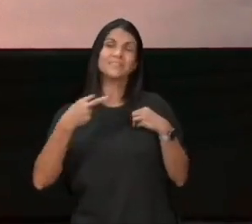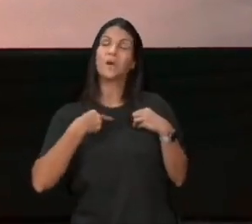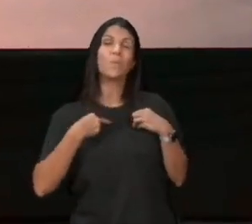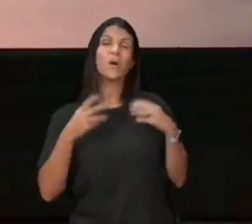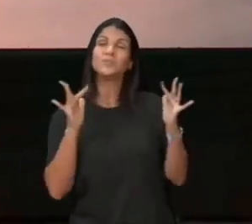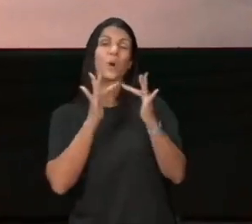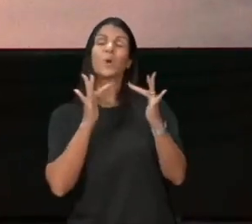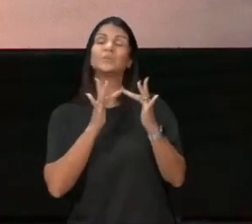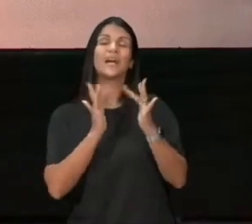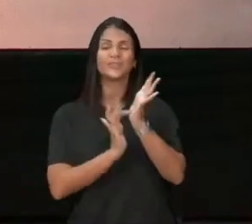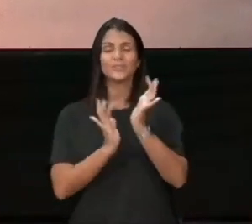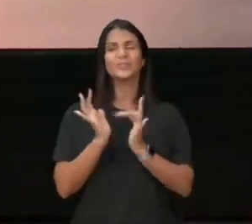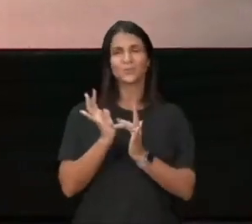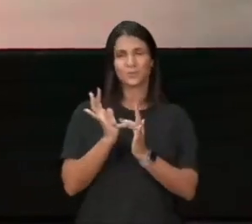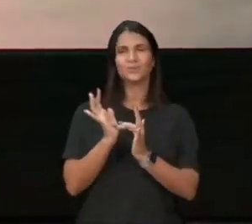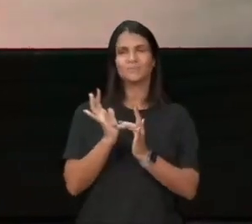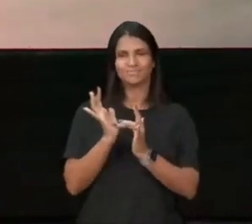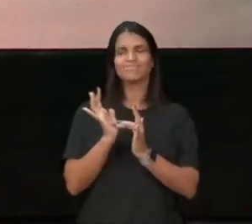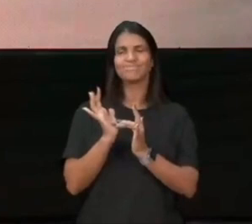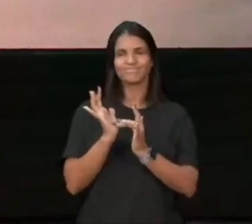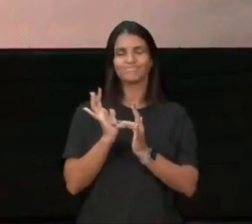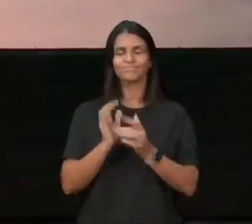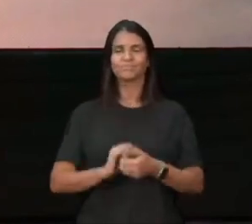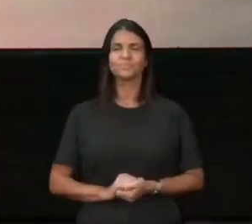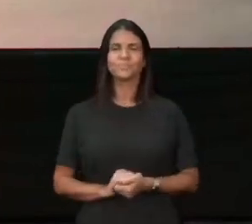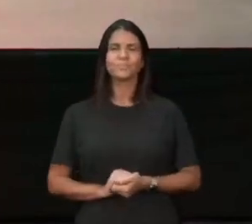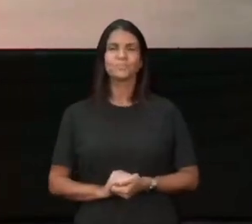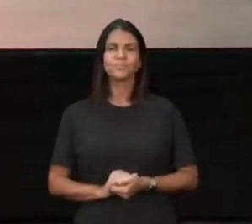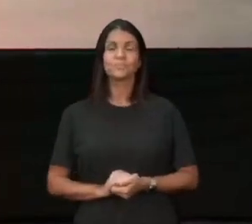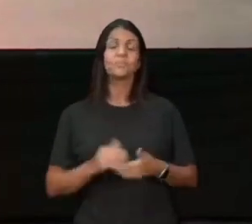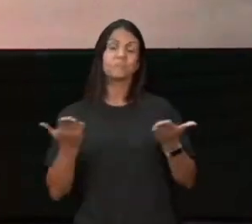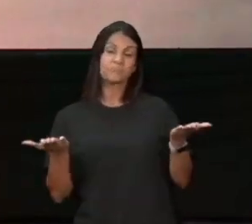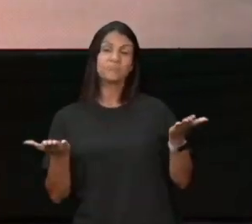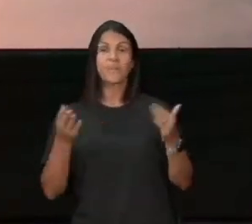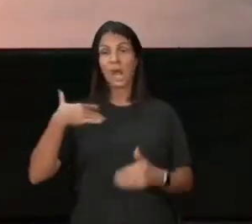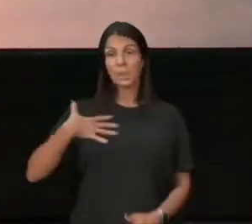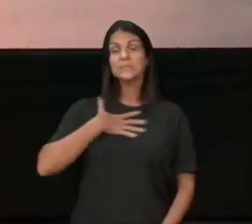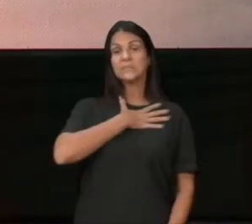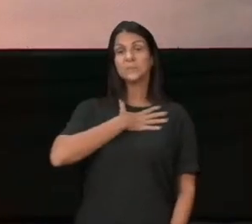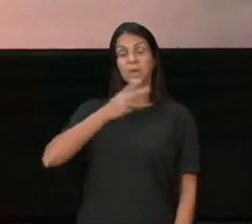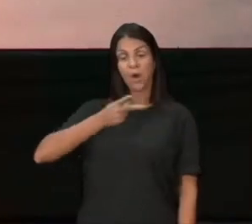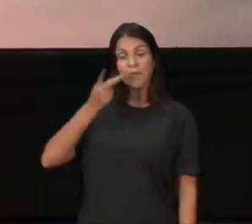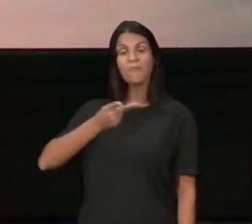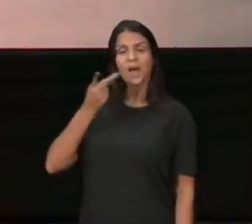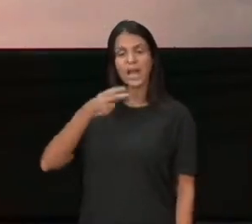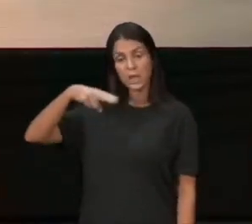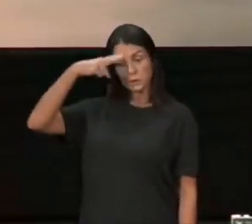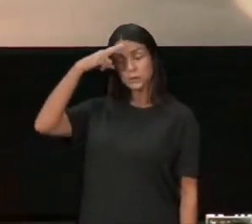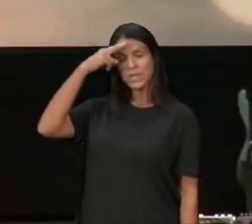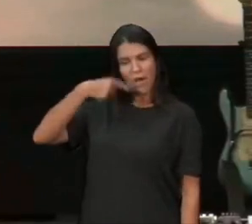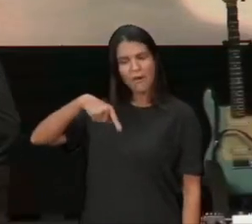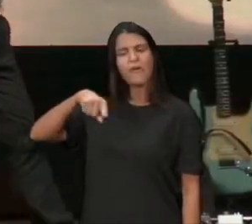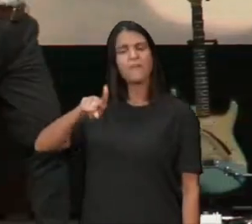autoridade, e tem pessoas sujeitas, a autoridade dele, e ele fala para um, vai, ele vai, ele manda vir, e ele vem, e ele crê,